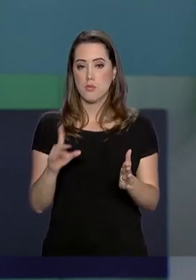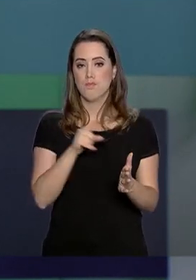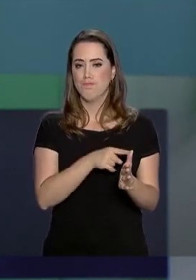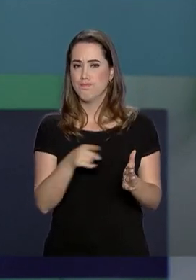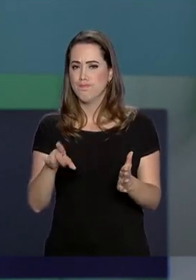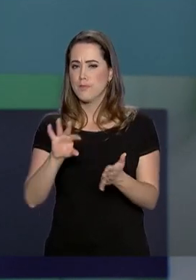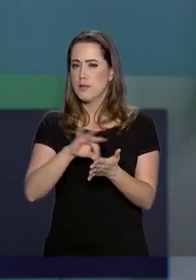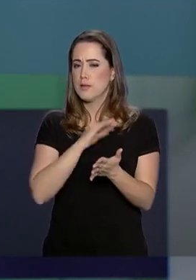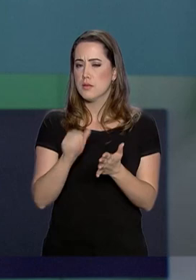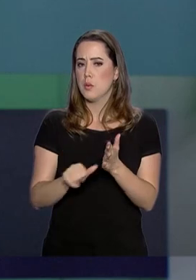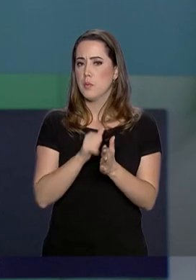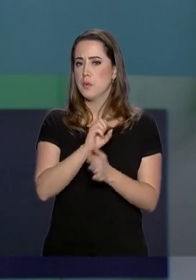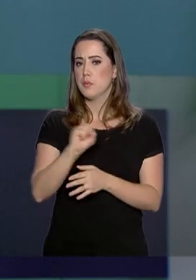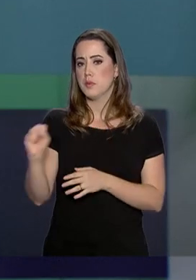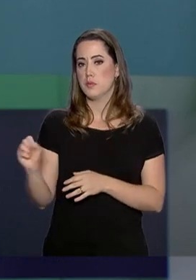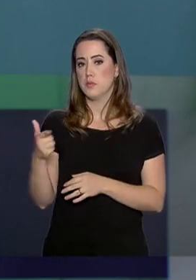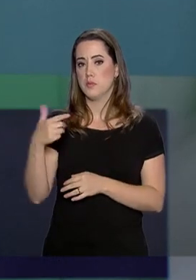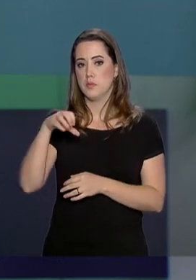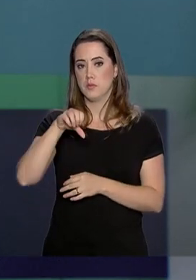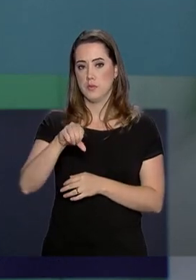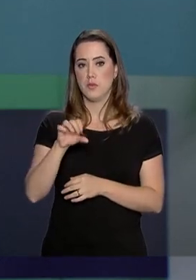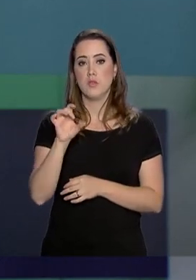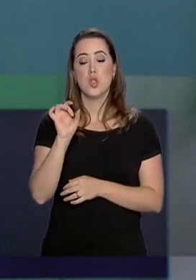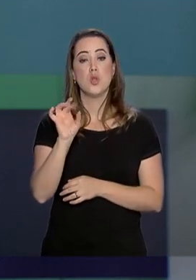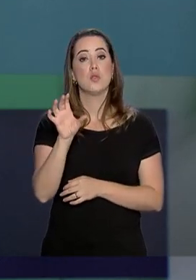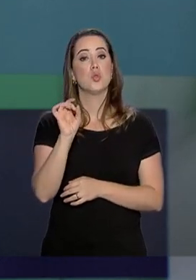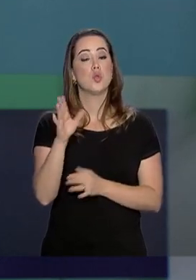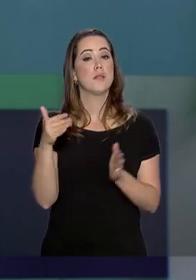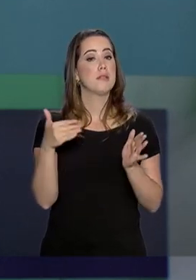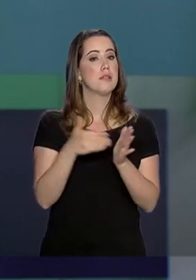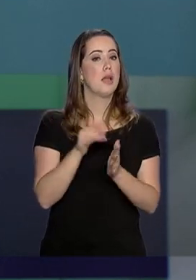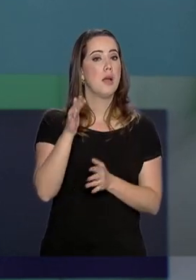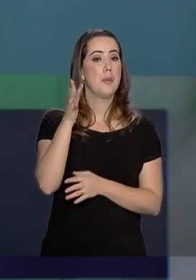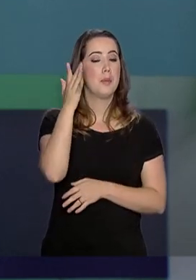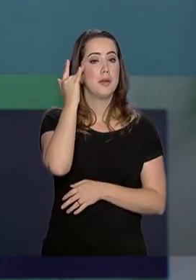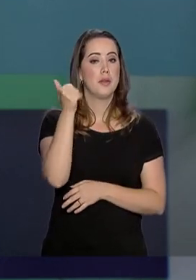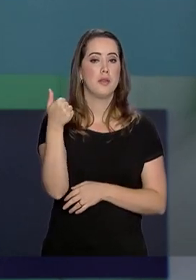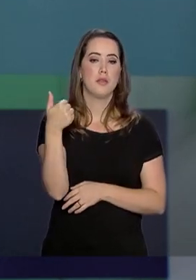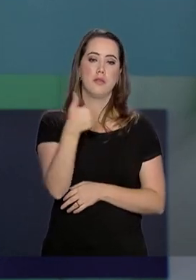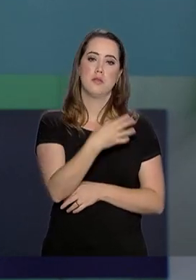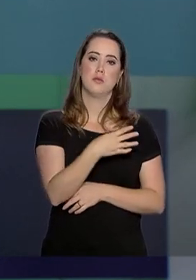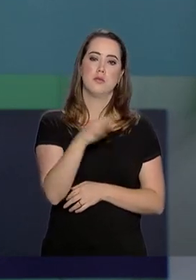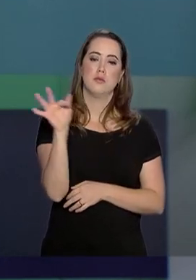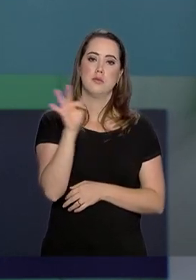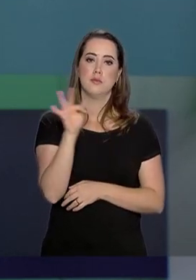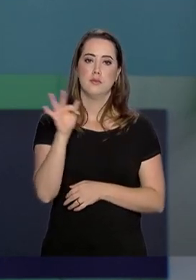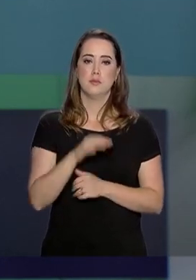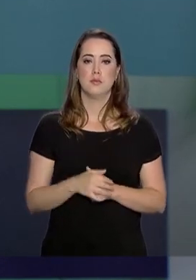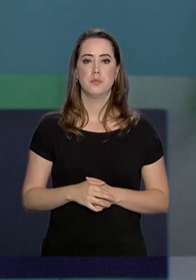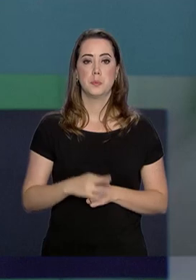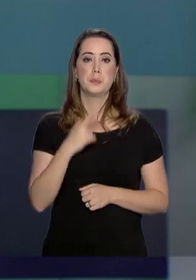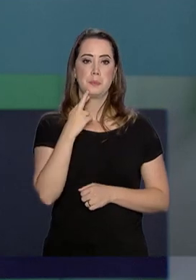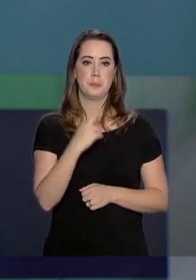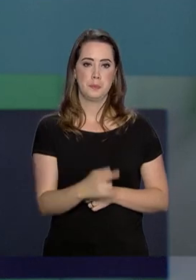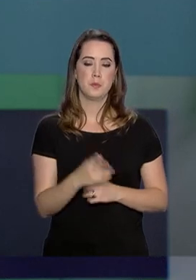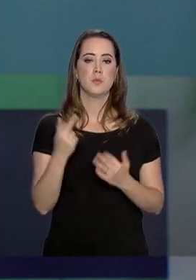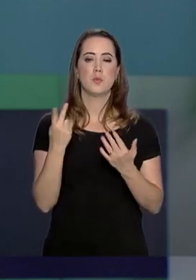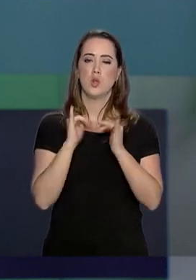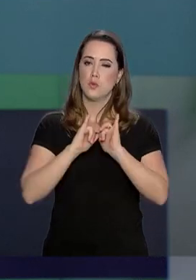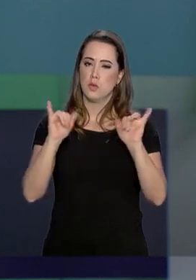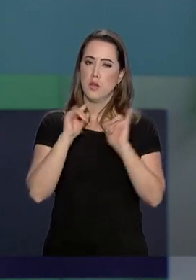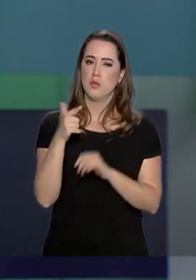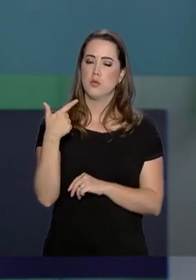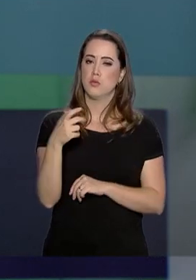inscrições neste primeiro semestre de 2019 vão só até amanhã, dia 14 de fevereiro. O resultado